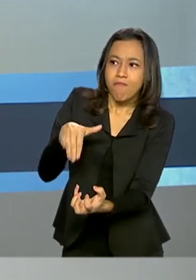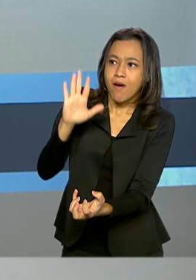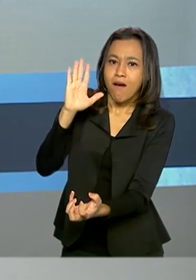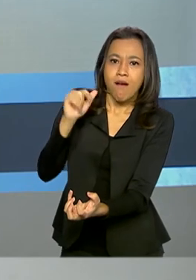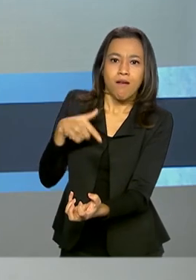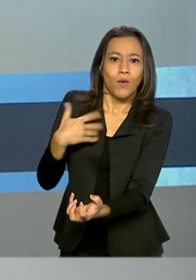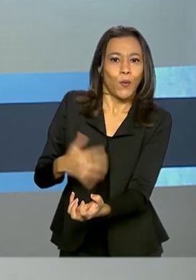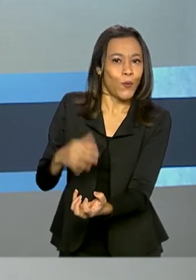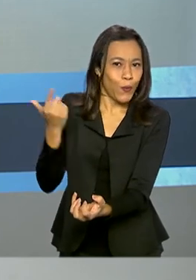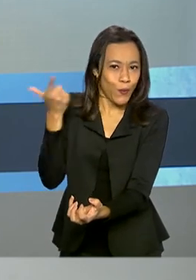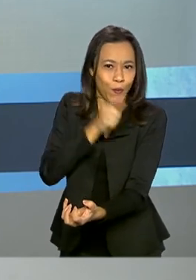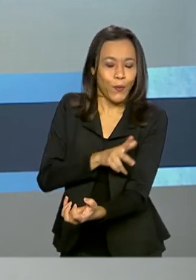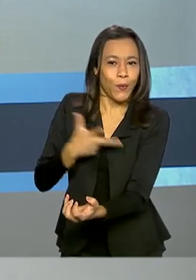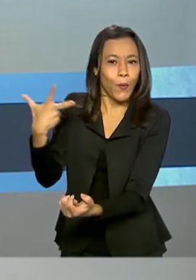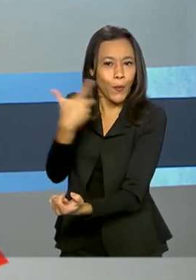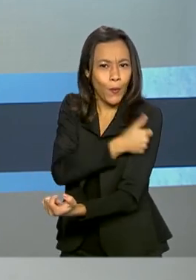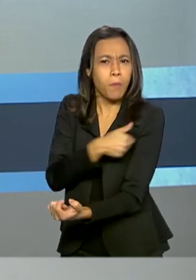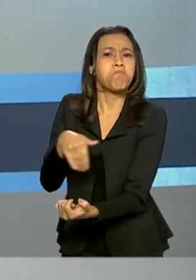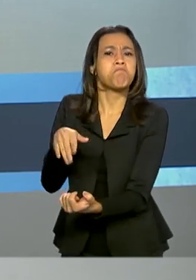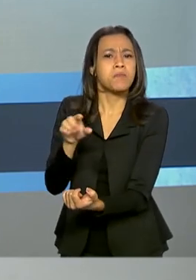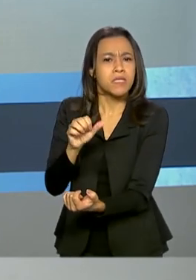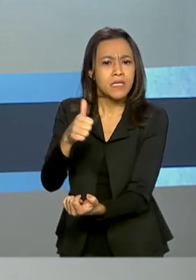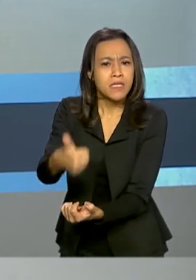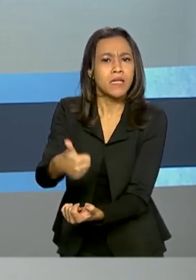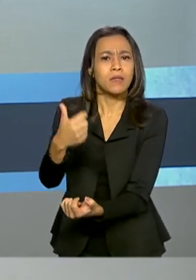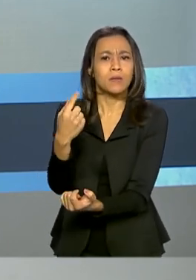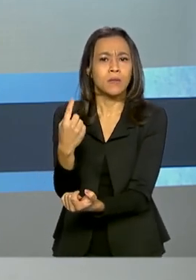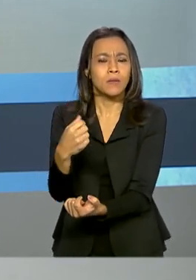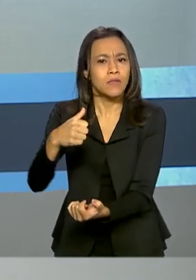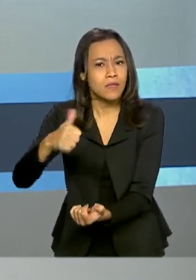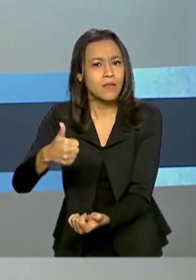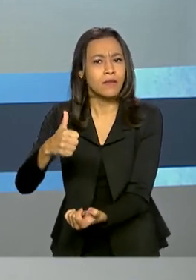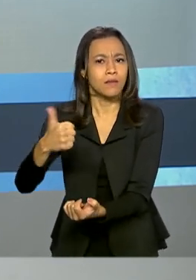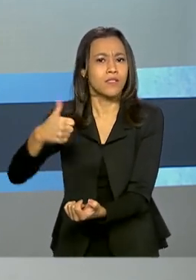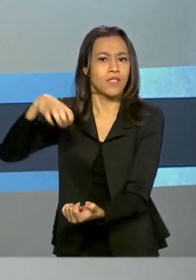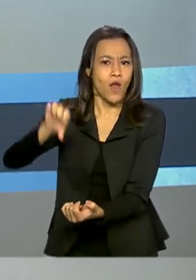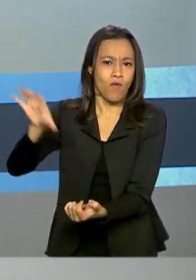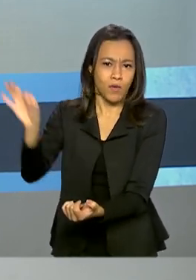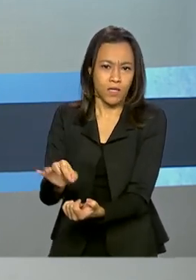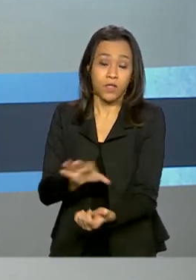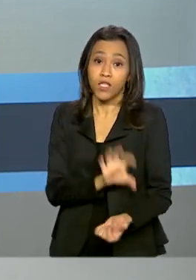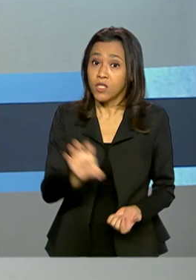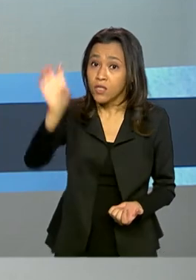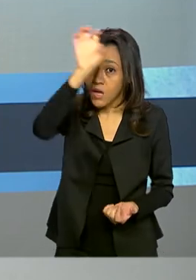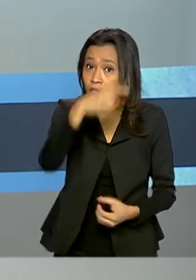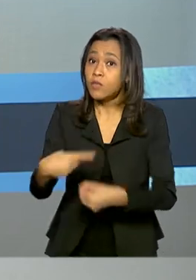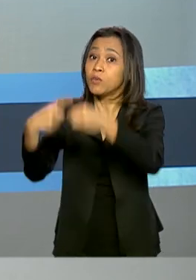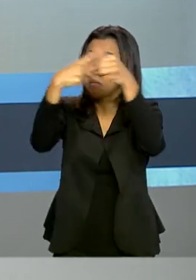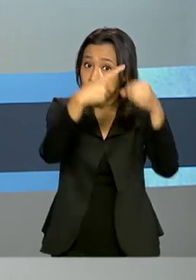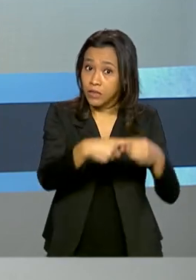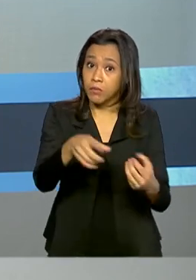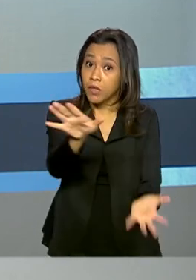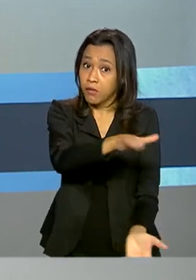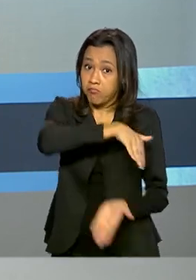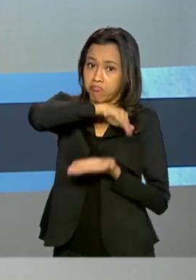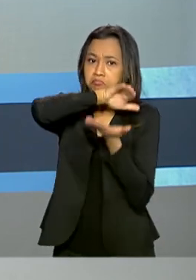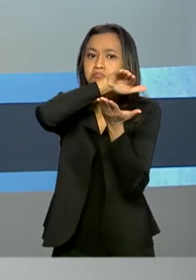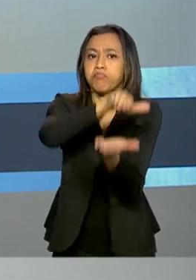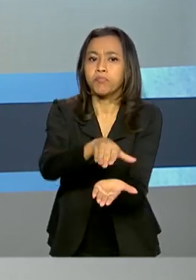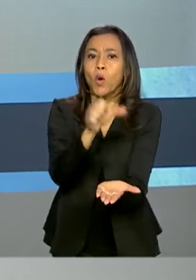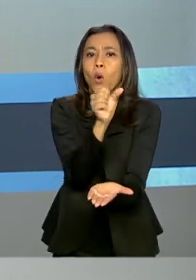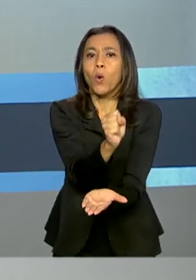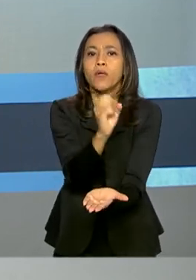desempenho, com cobertura de mais de 119%. Os estados e municípios receberam quase 80 milhões de